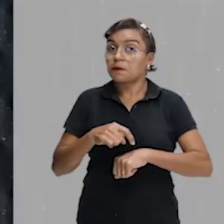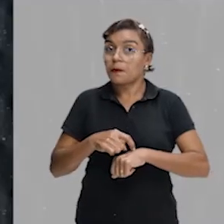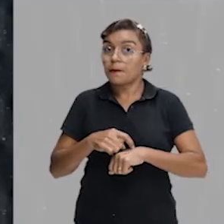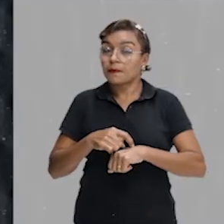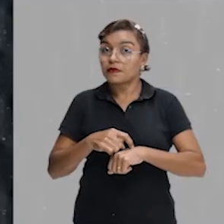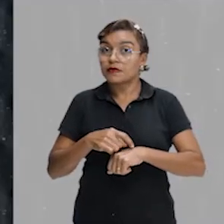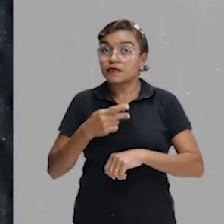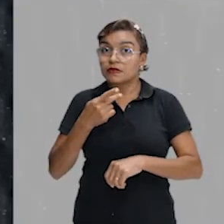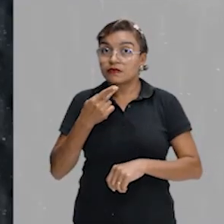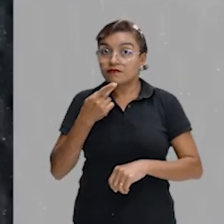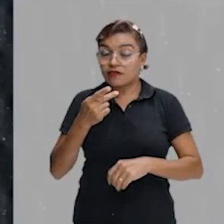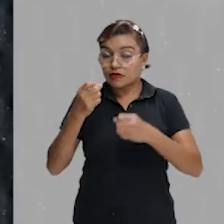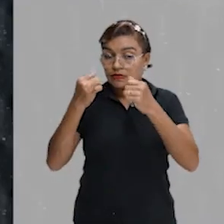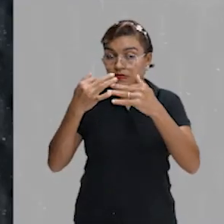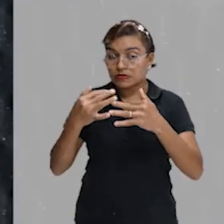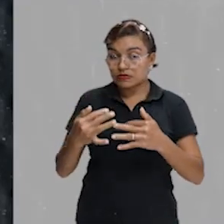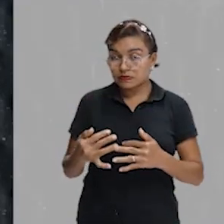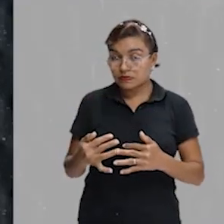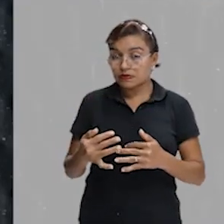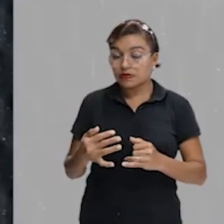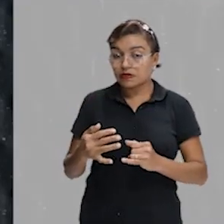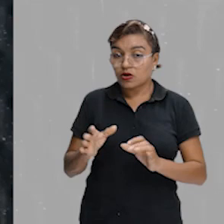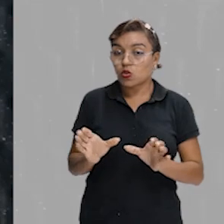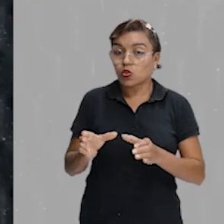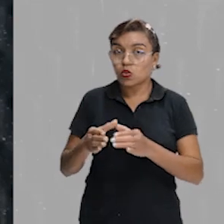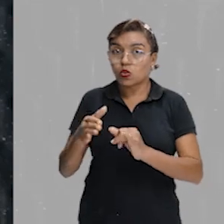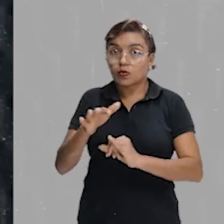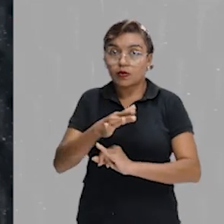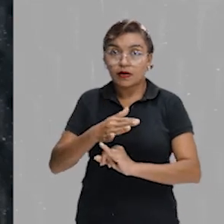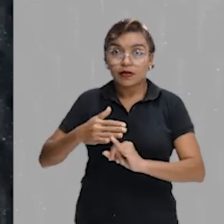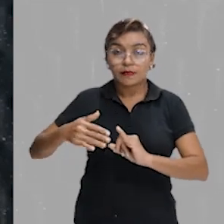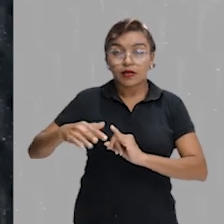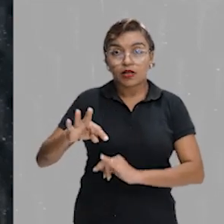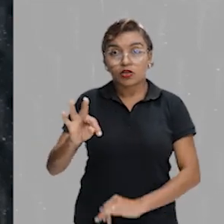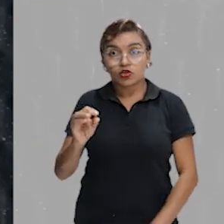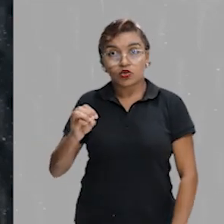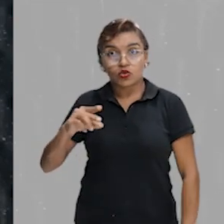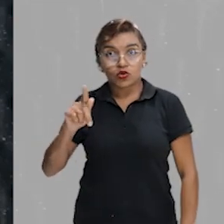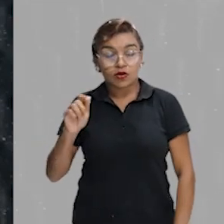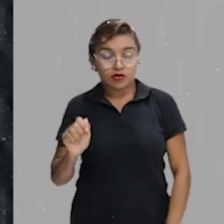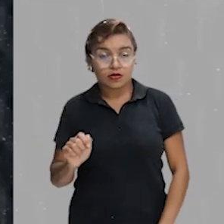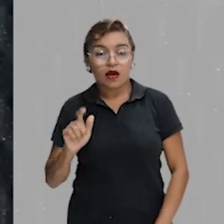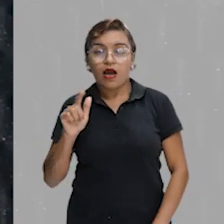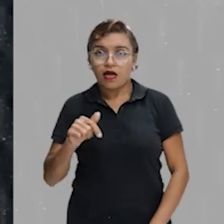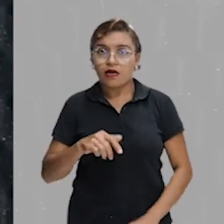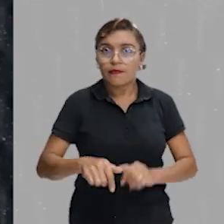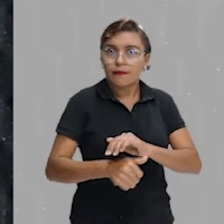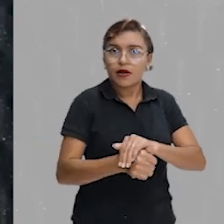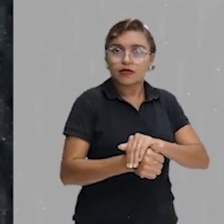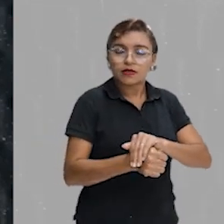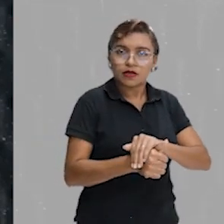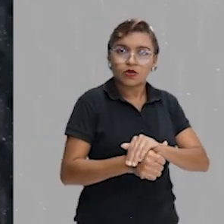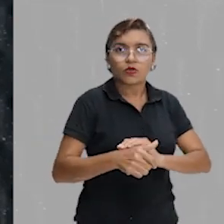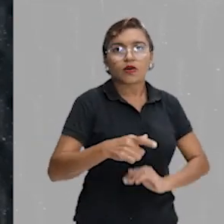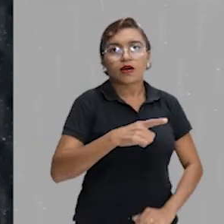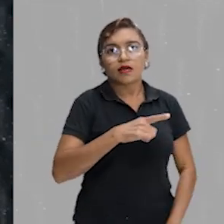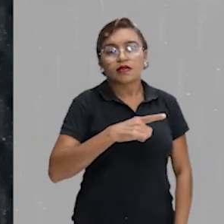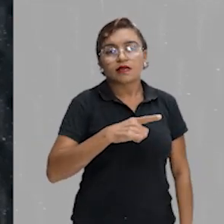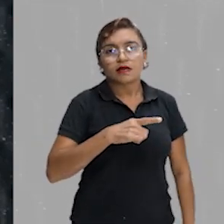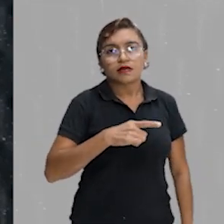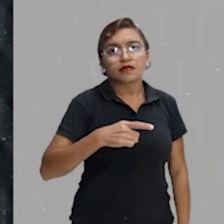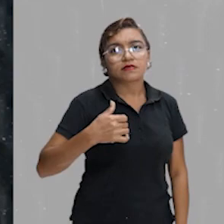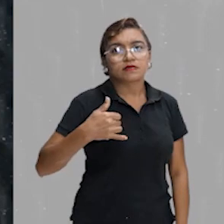Imalila, do arquipélago de Tonga, numa tartaruga que morreu com 188 anos. E a